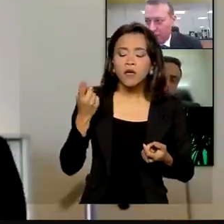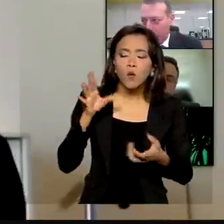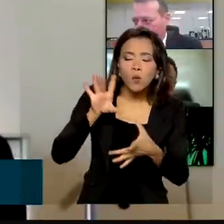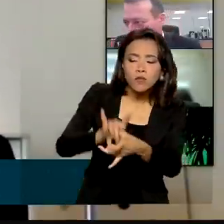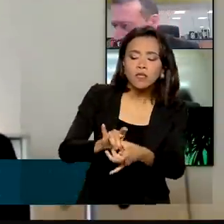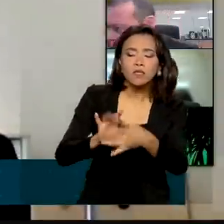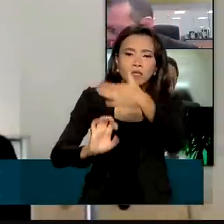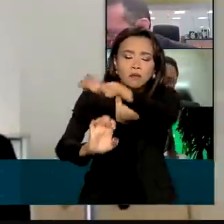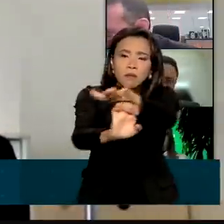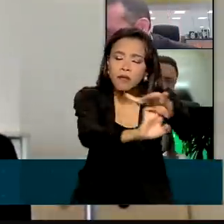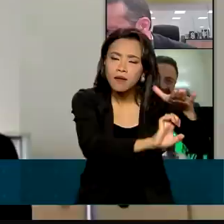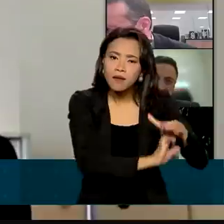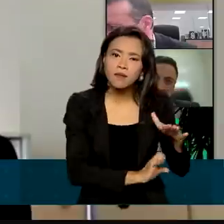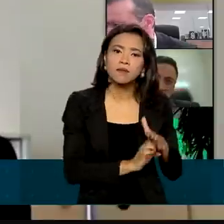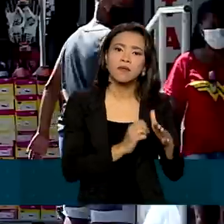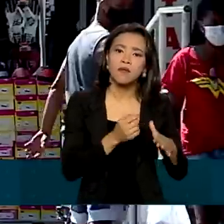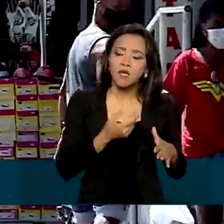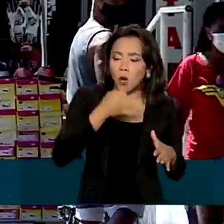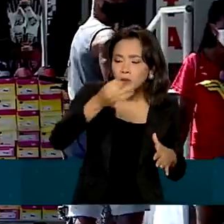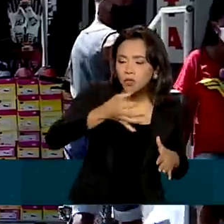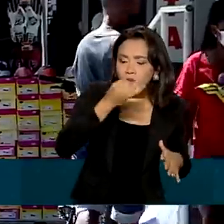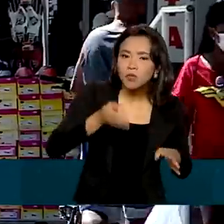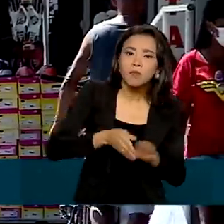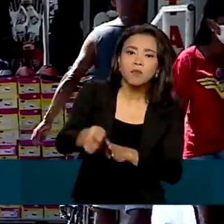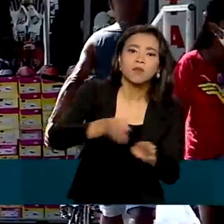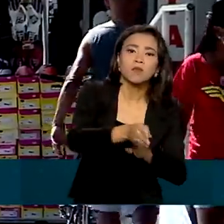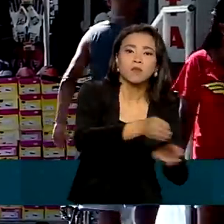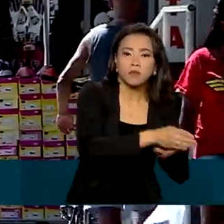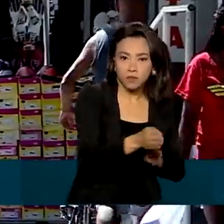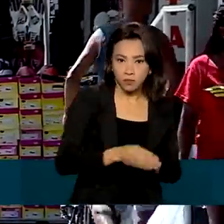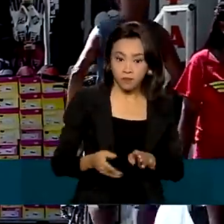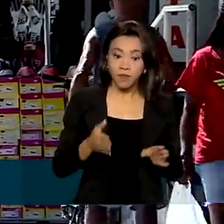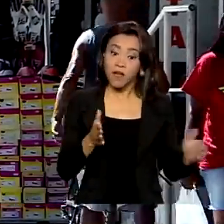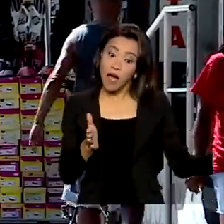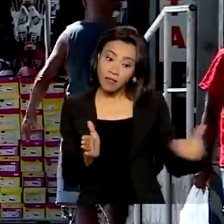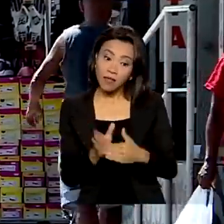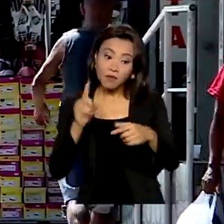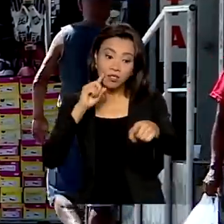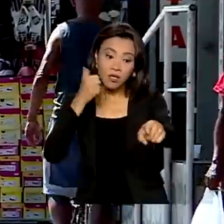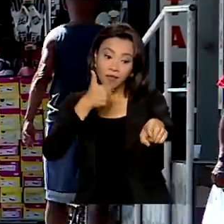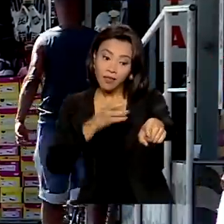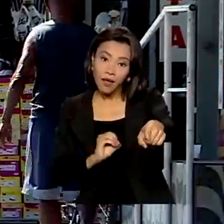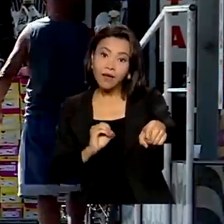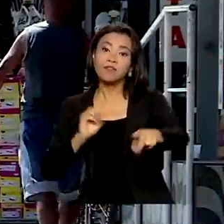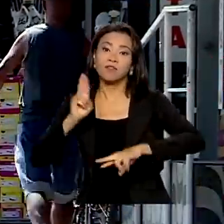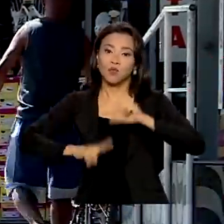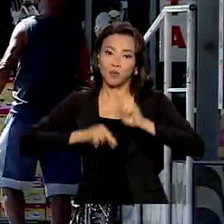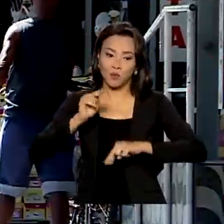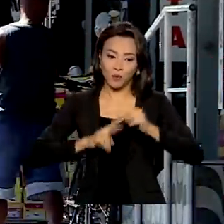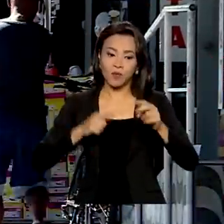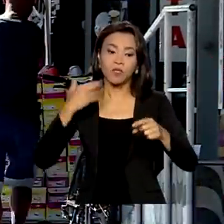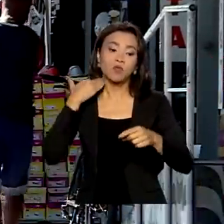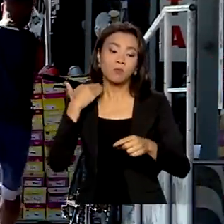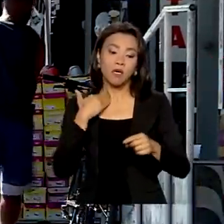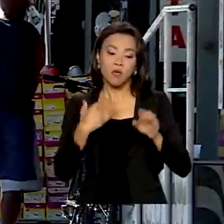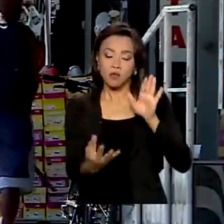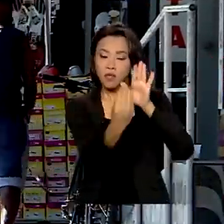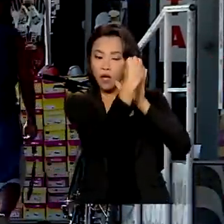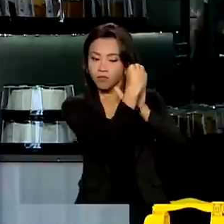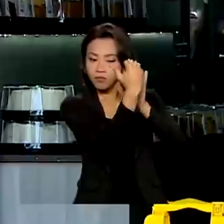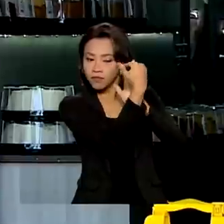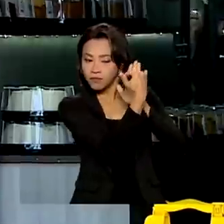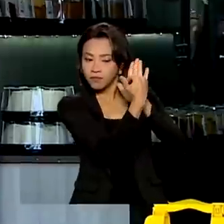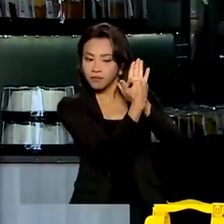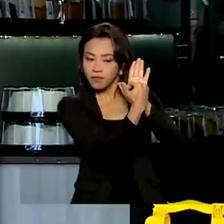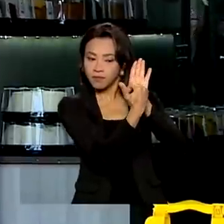negócio e propor soluções. A campanha vai até o dia 10 de junho e abrange os bancos que integram as operações do